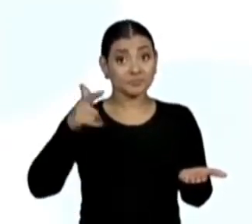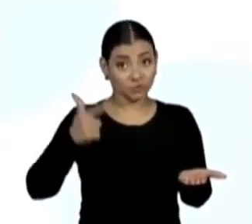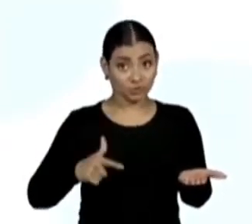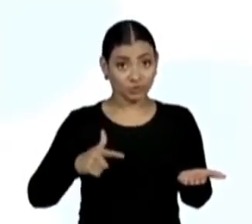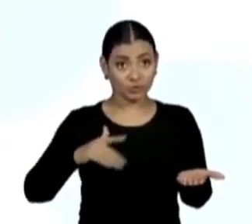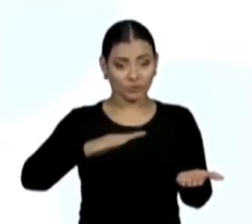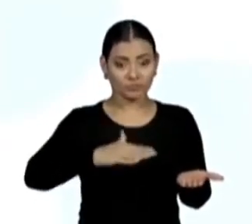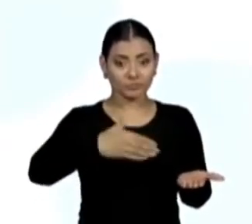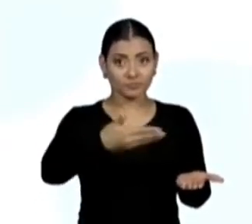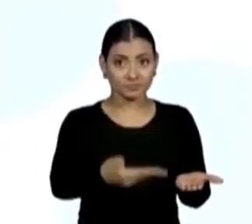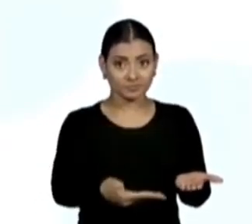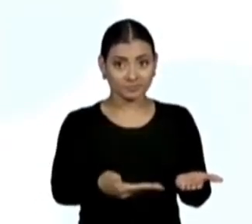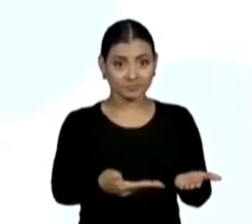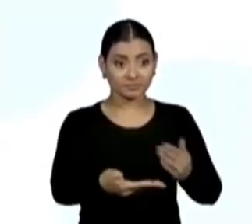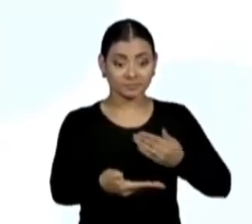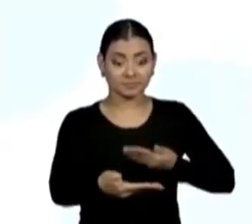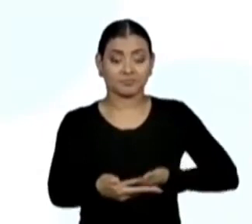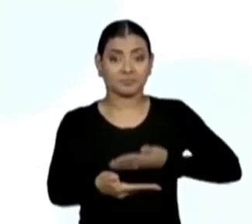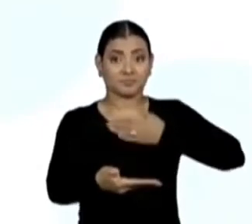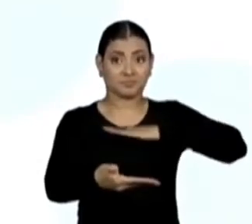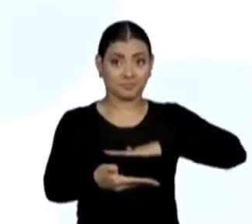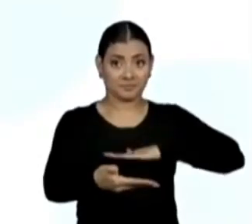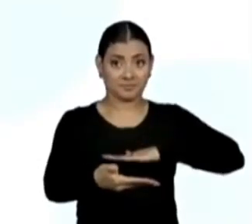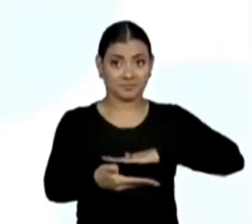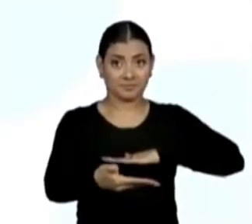E então, mais um,